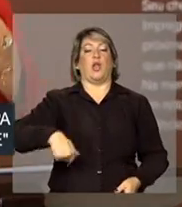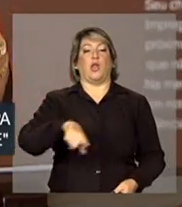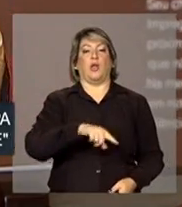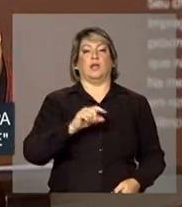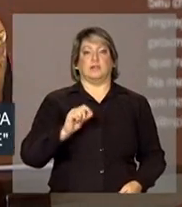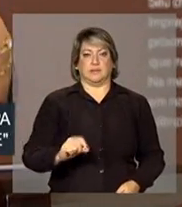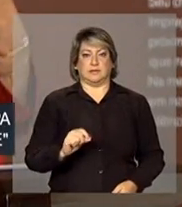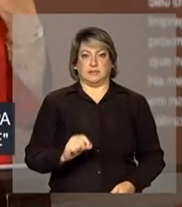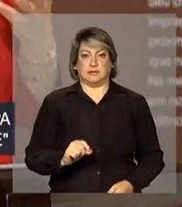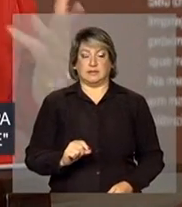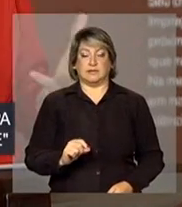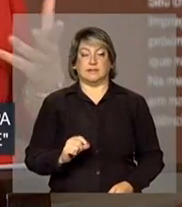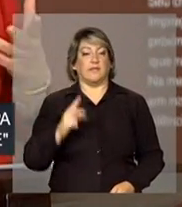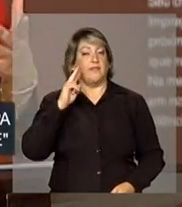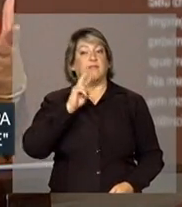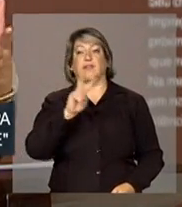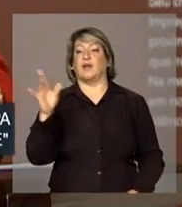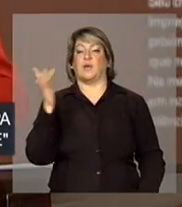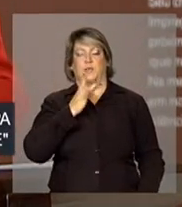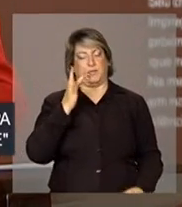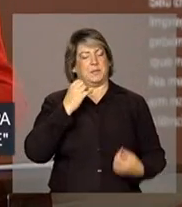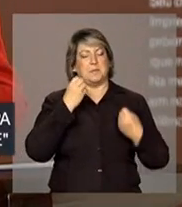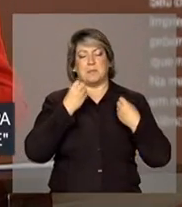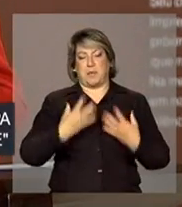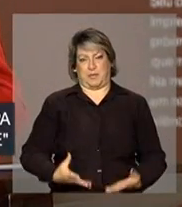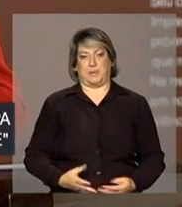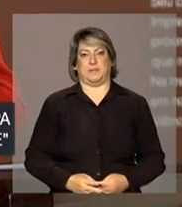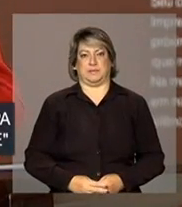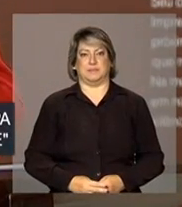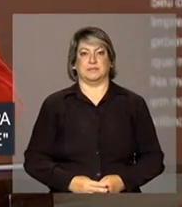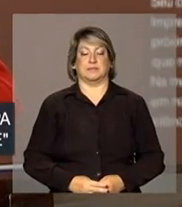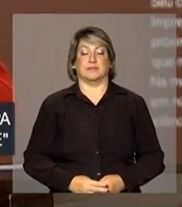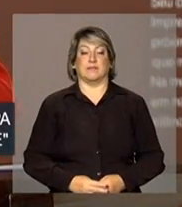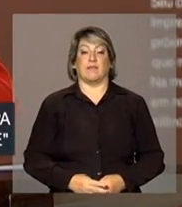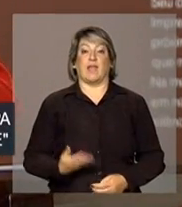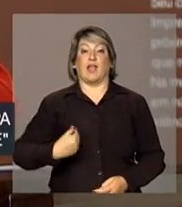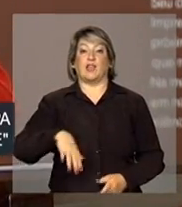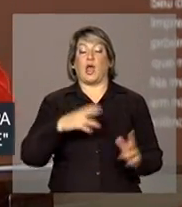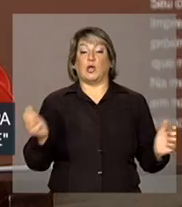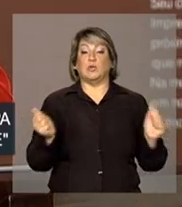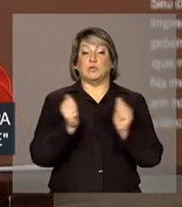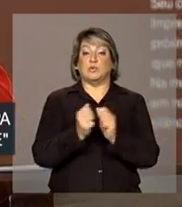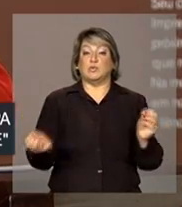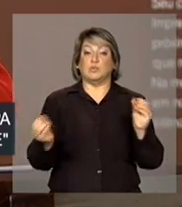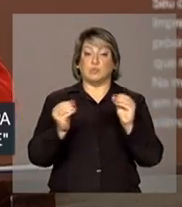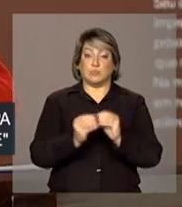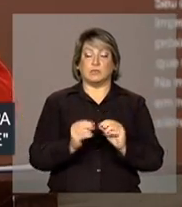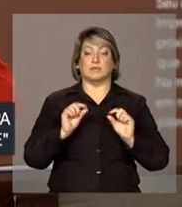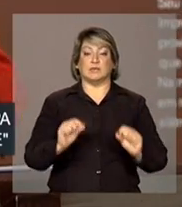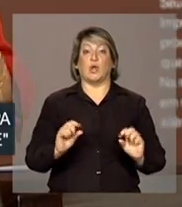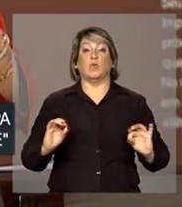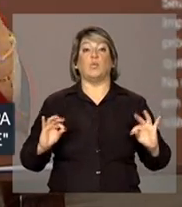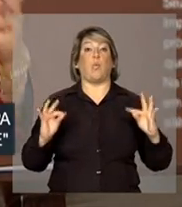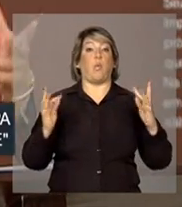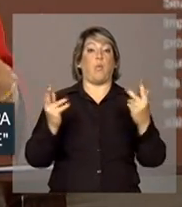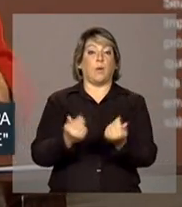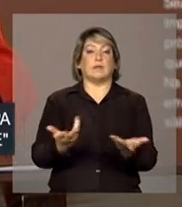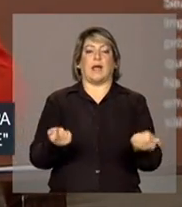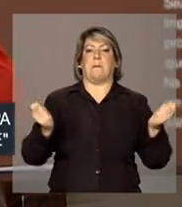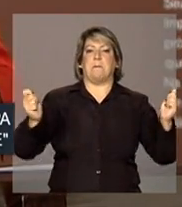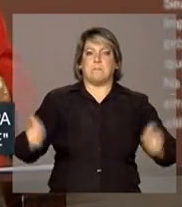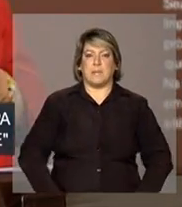saborear. E aí nós juntamos toda a